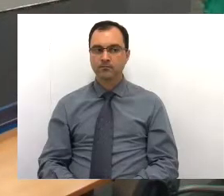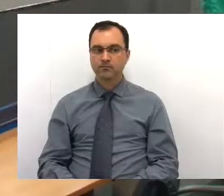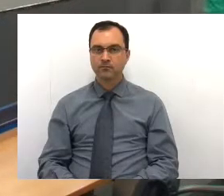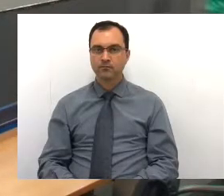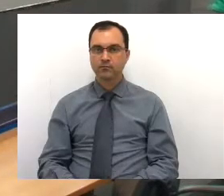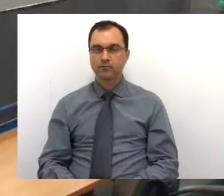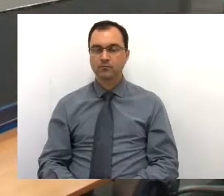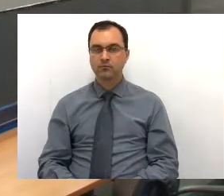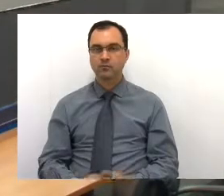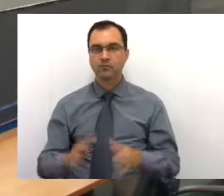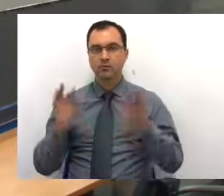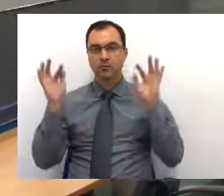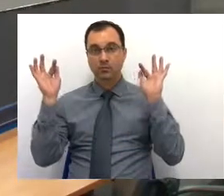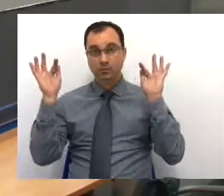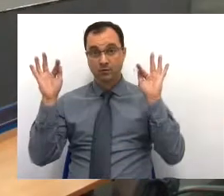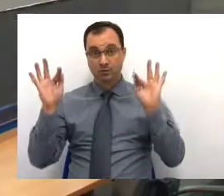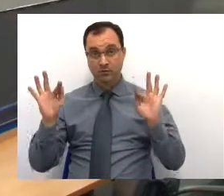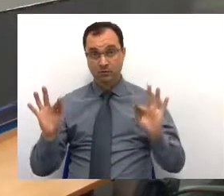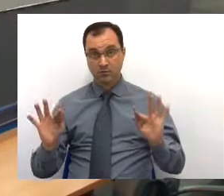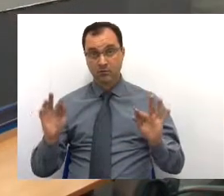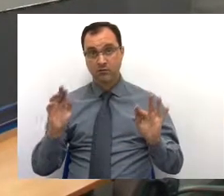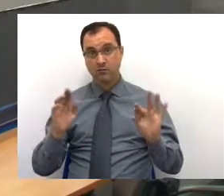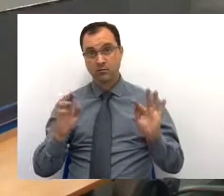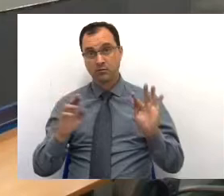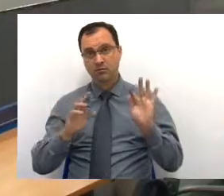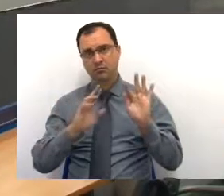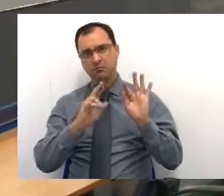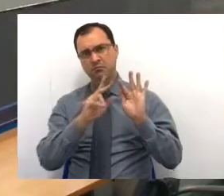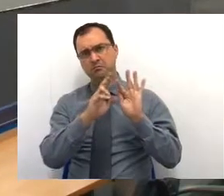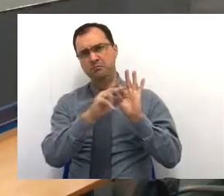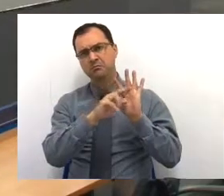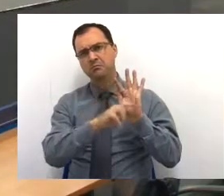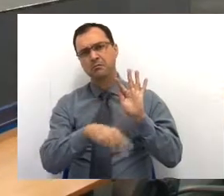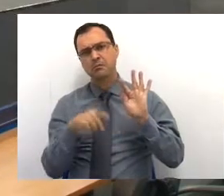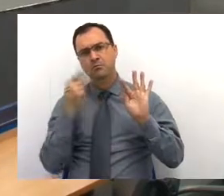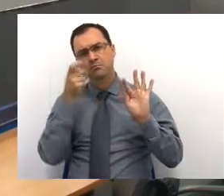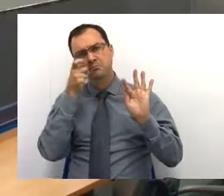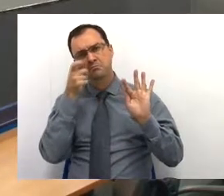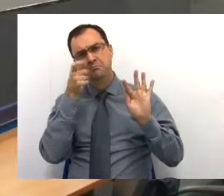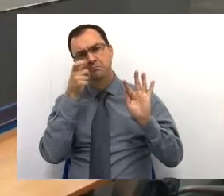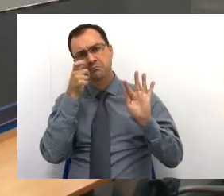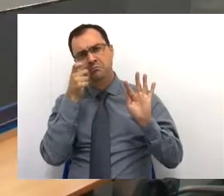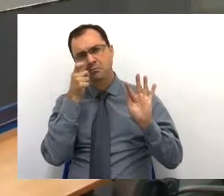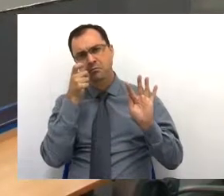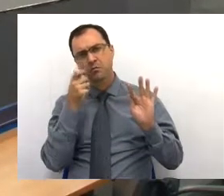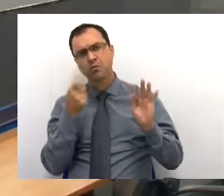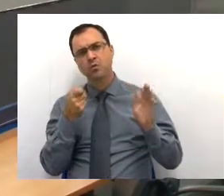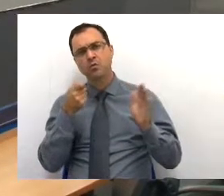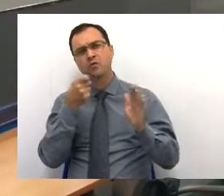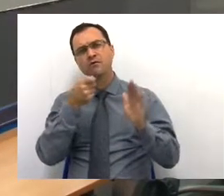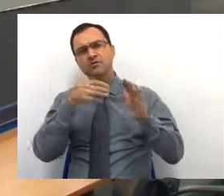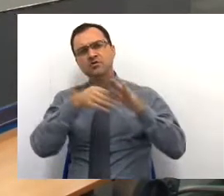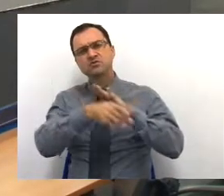Completando com algumas observações, primeiro, nos investimentos,